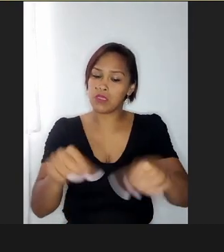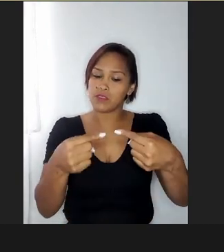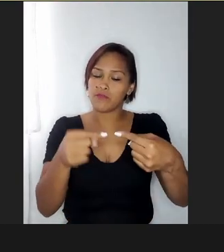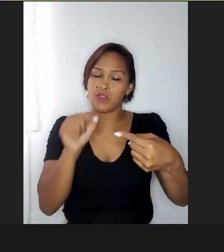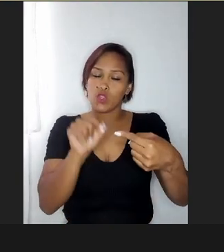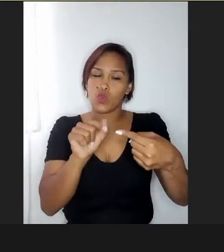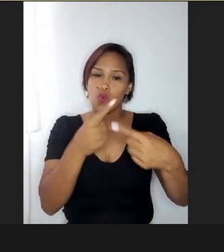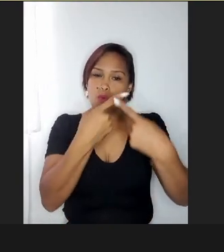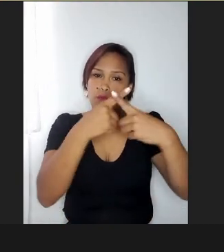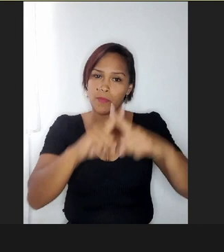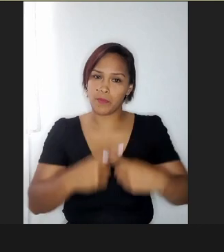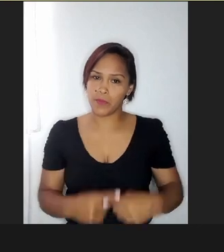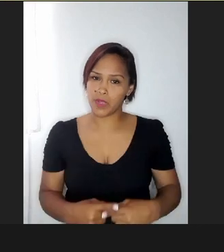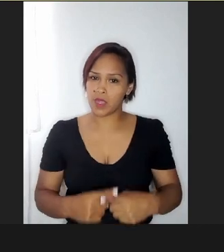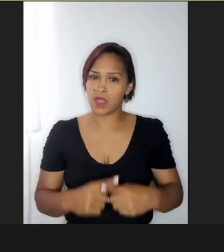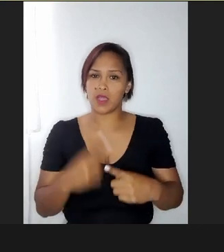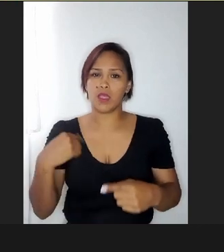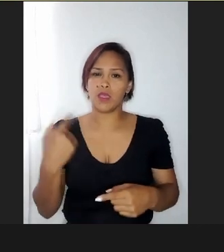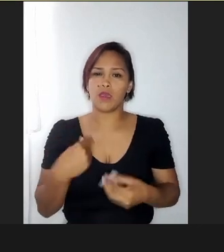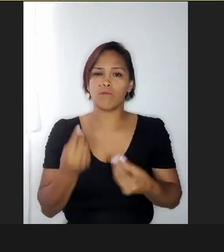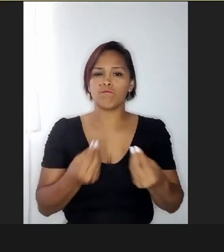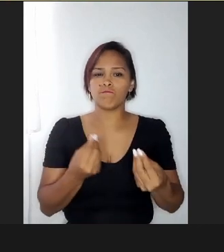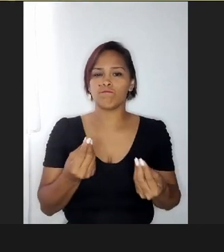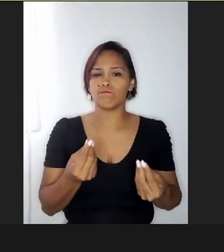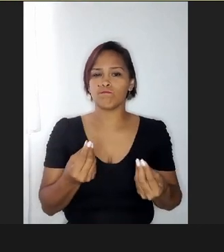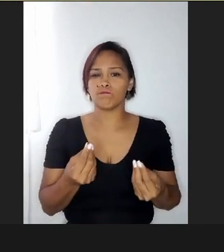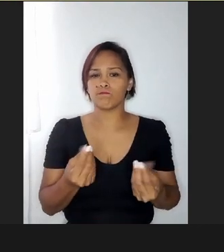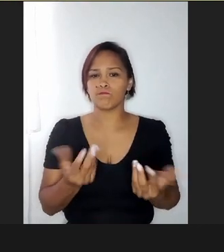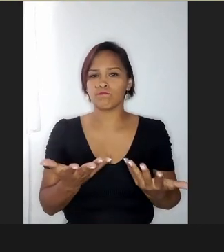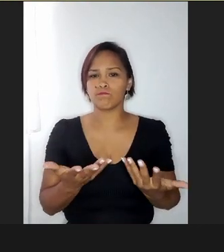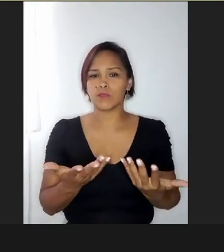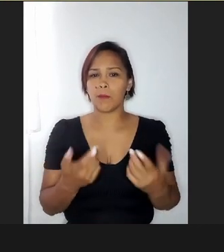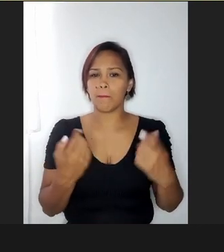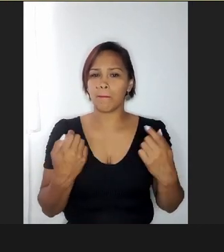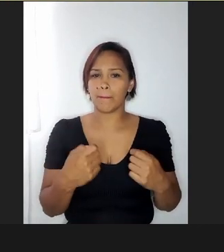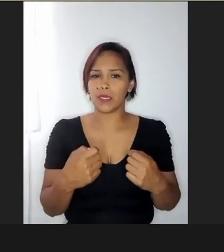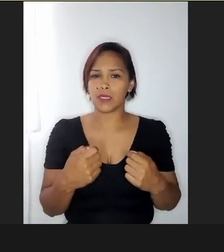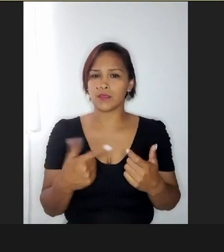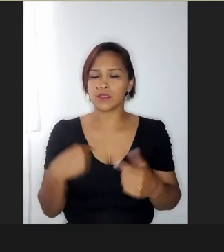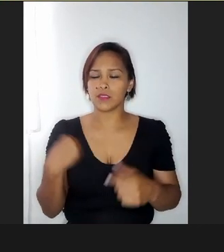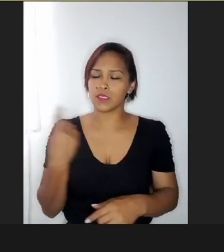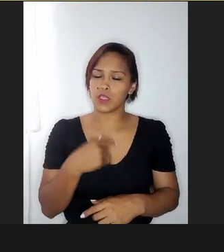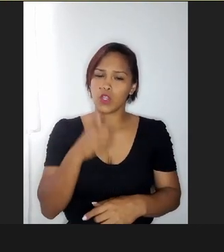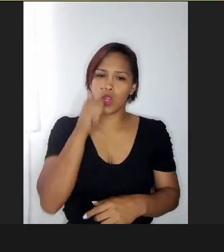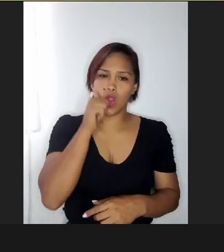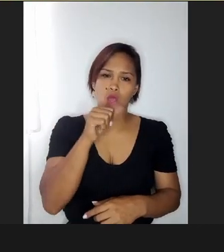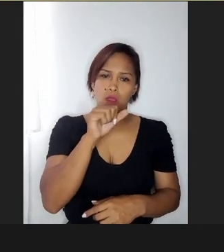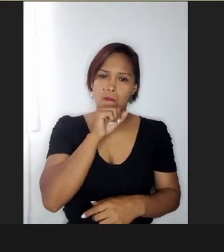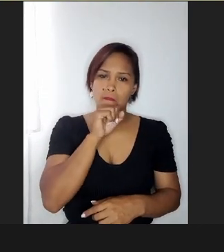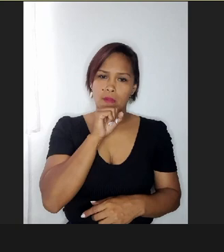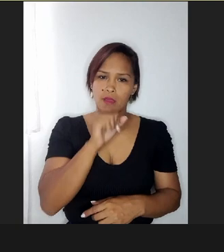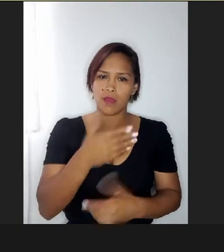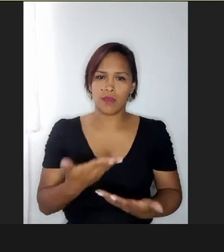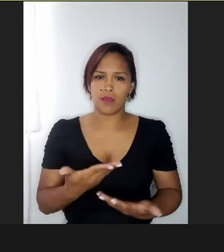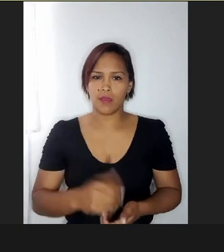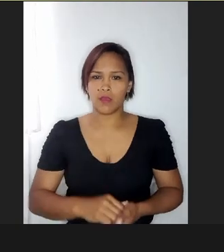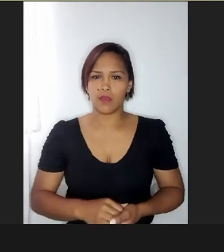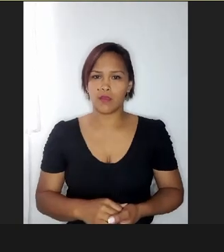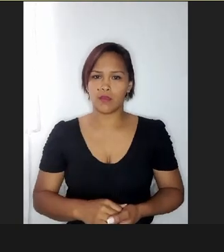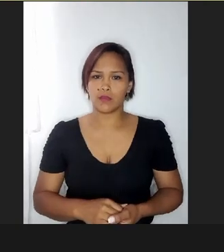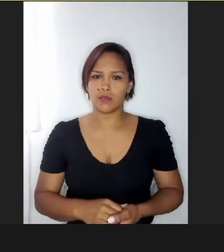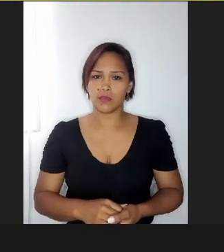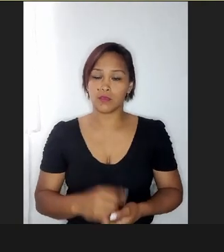algo ali que demanda da gente, eles vão ter uma